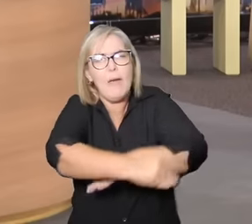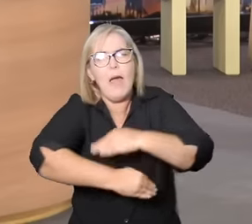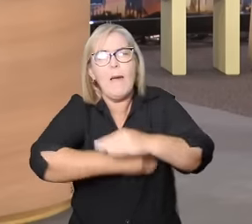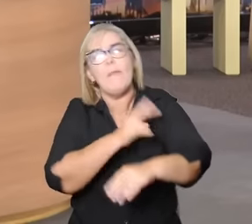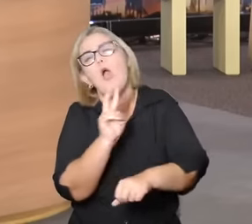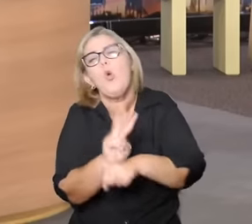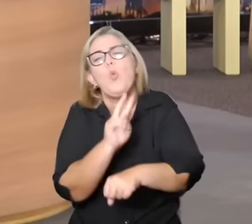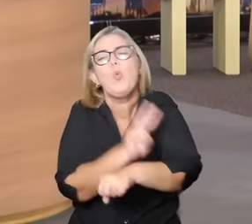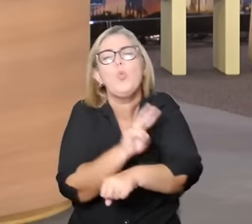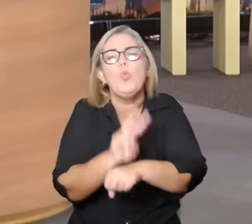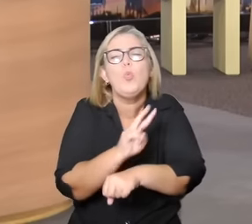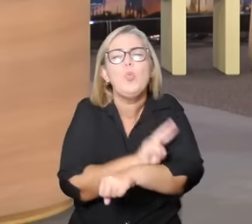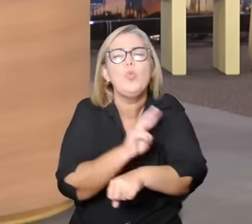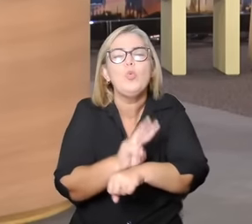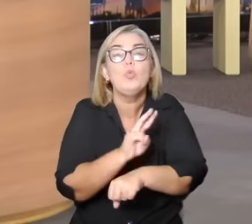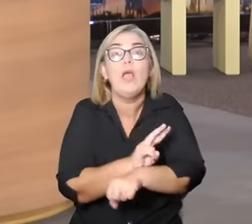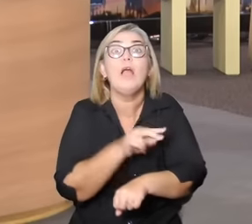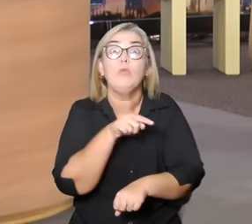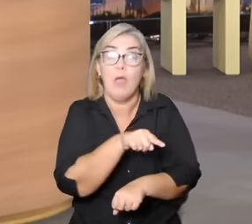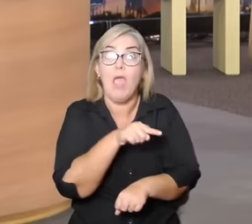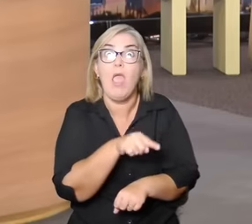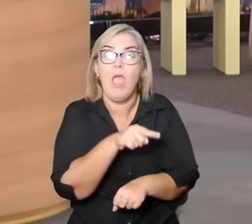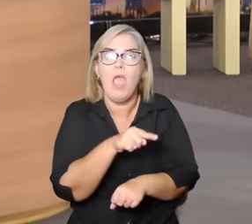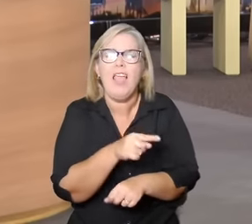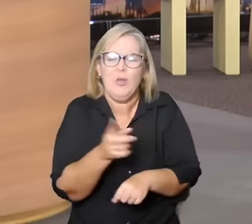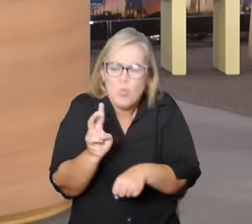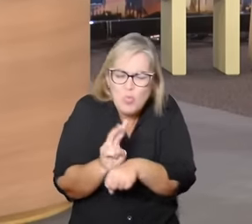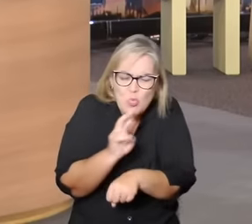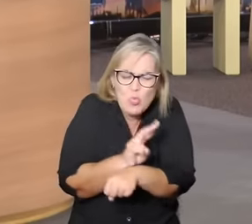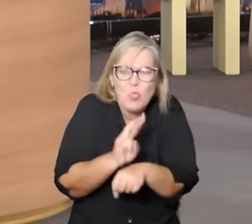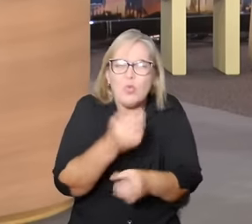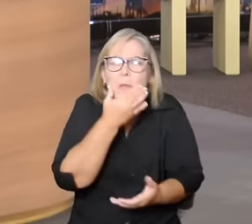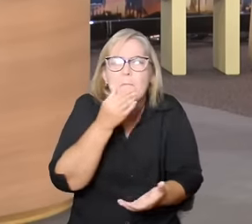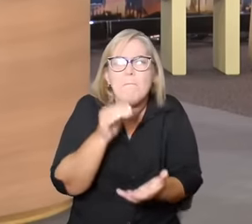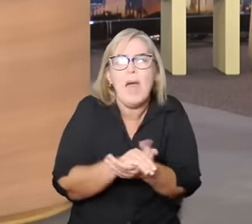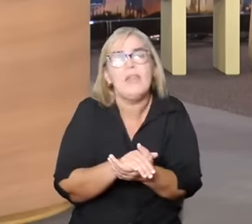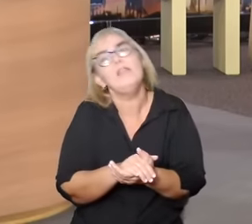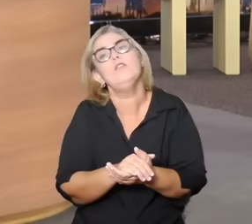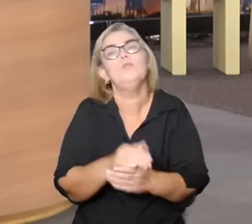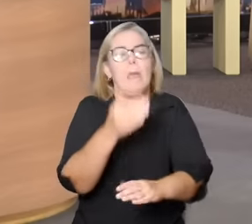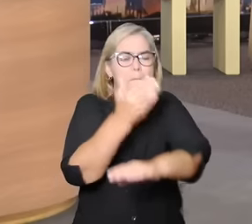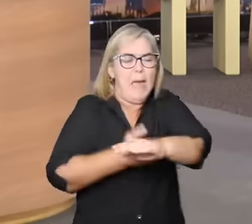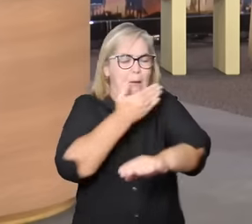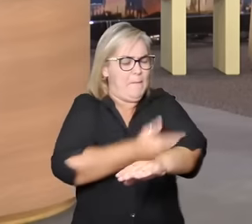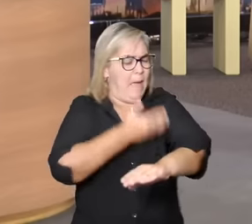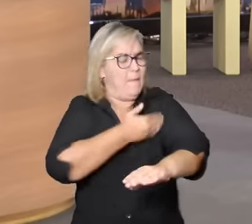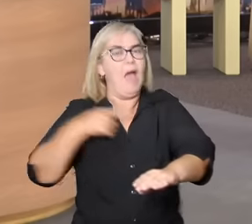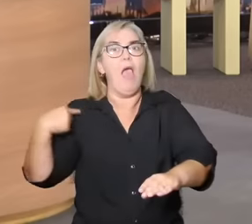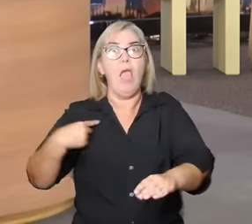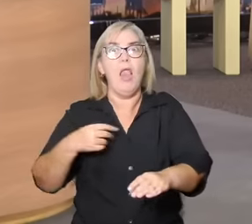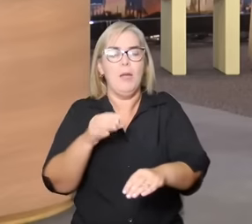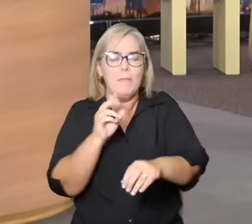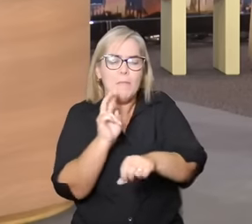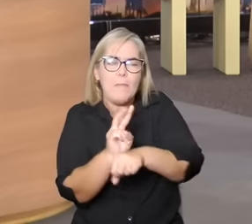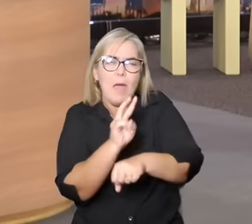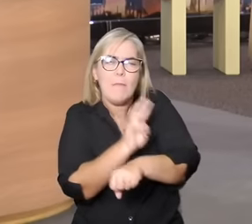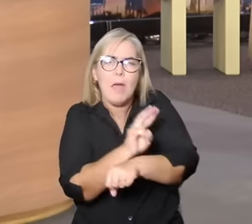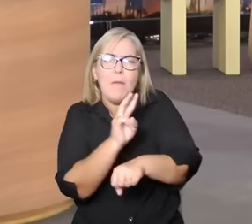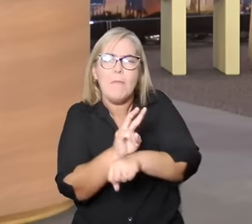relação, tem um contato íntimo com o seu marido, que estava picotado, e esse contato sexual